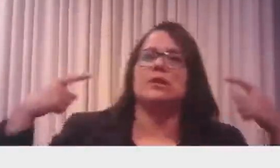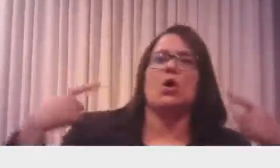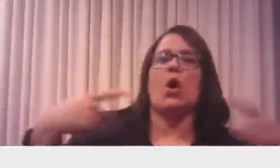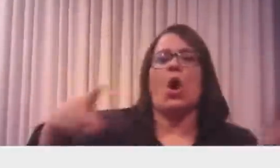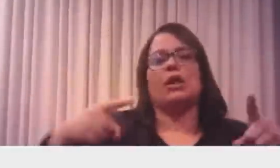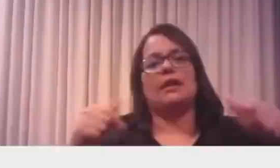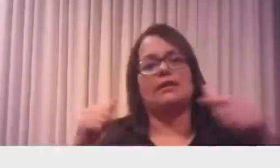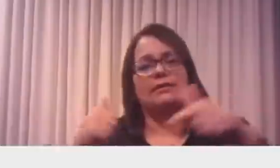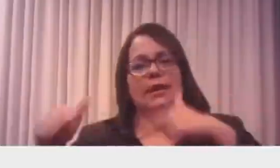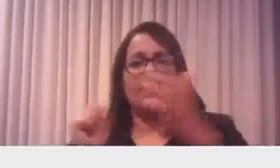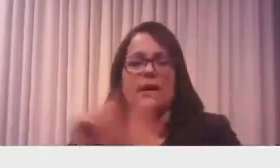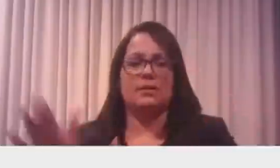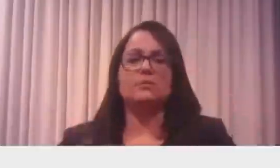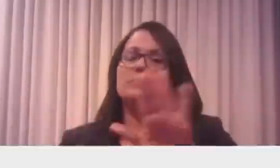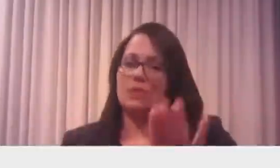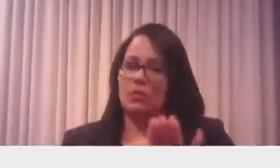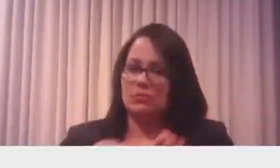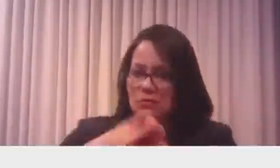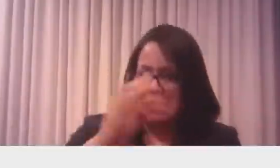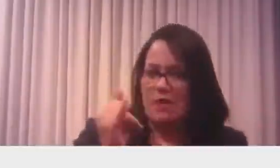Boulos, fome e desemprego.